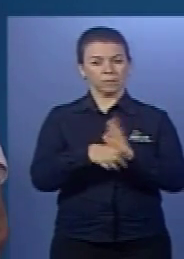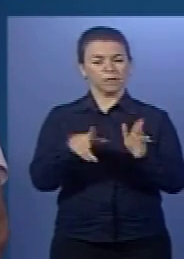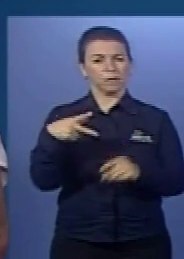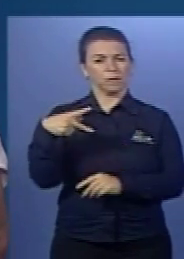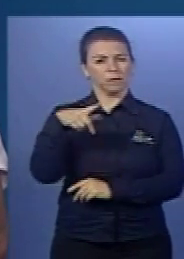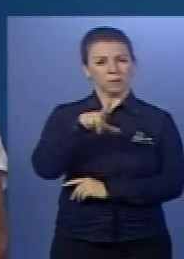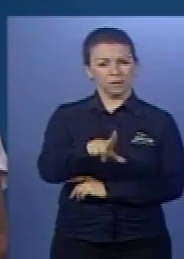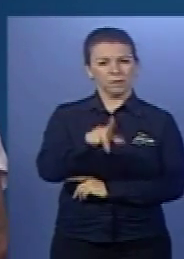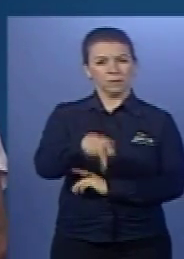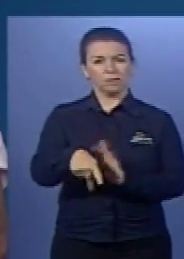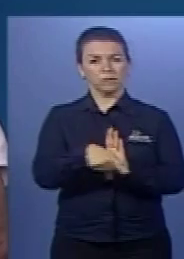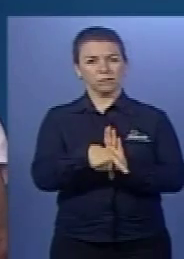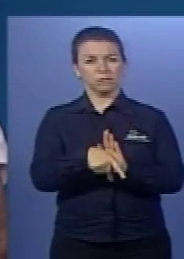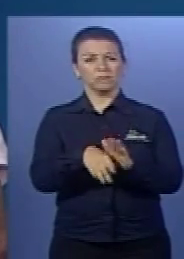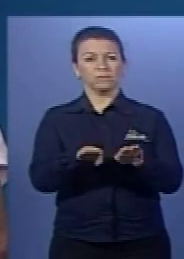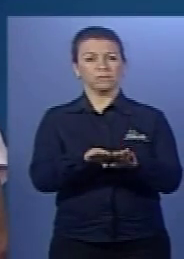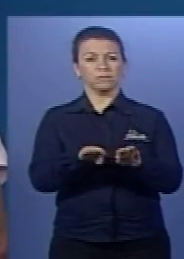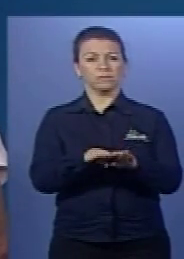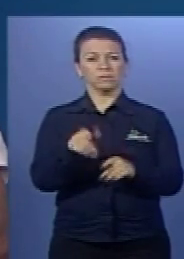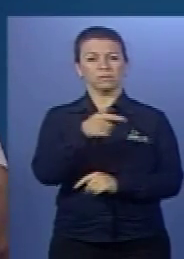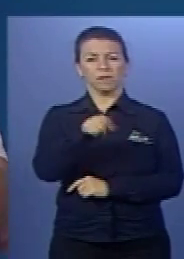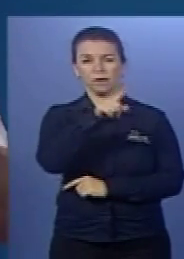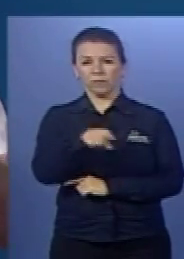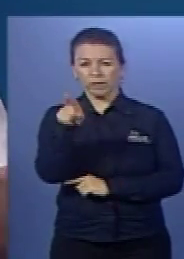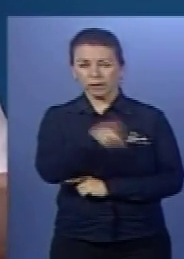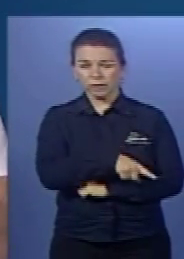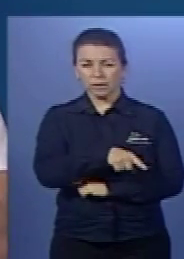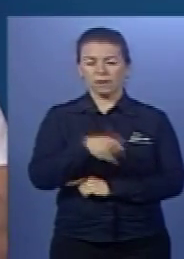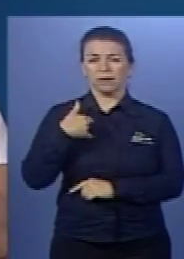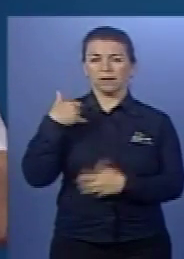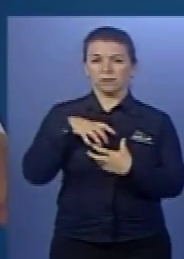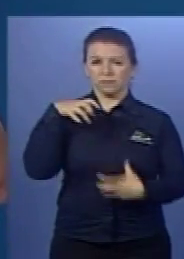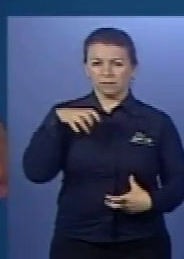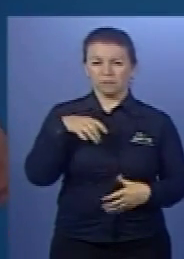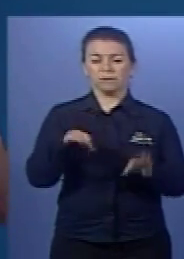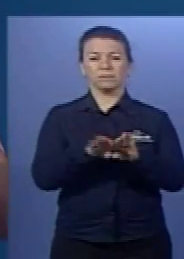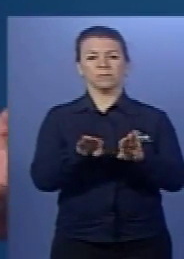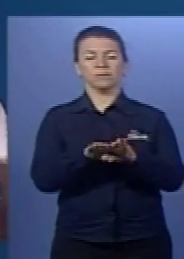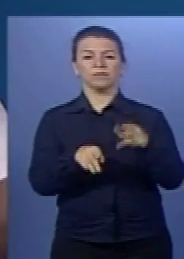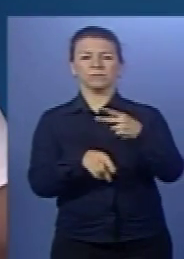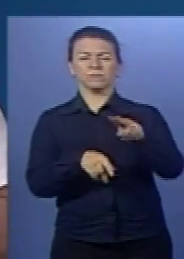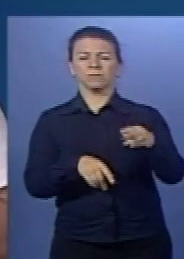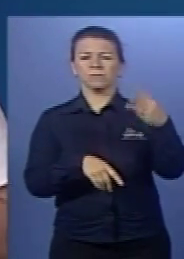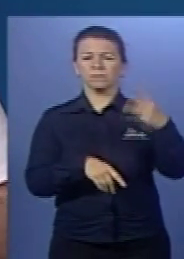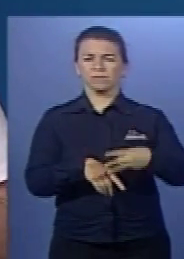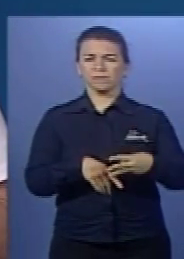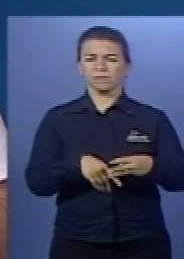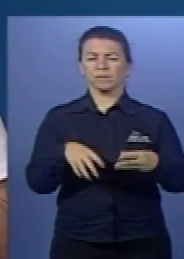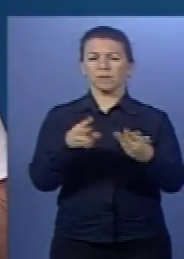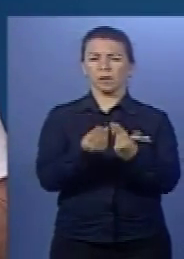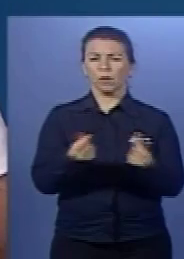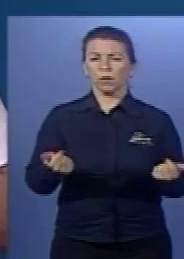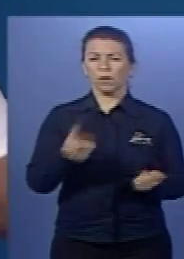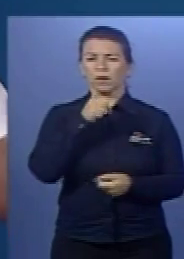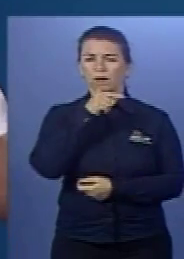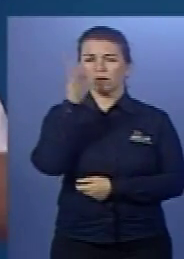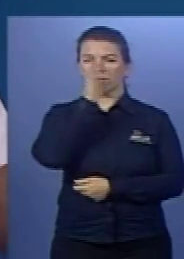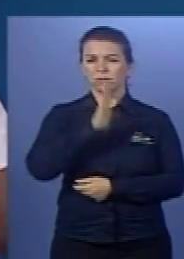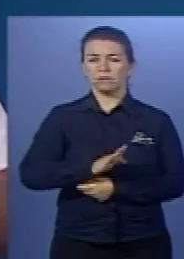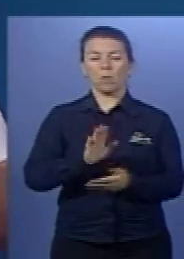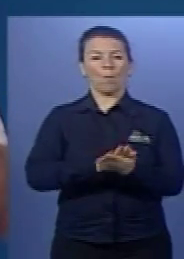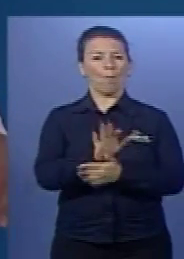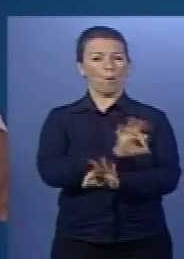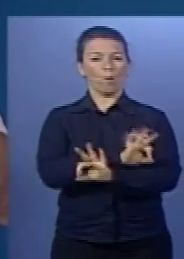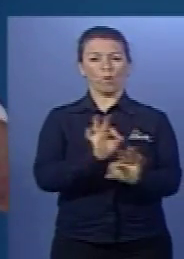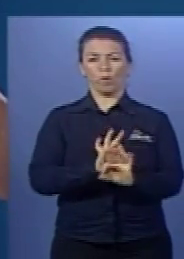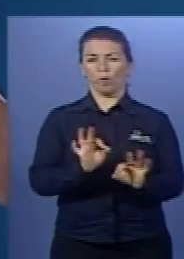PPL, sistema prisional, aquela que foi cancelada dos idosos, a que foi a terceira aplicação escassez de água no Brasil. Em nenhum